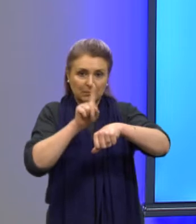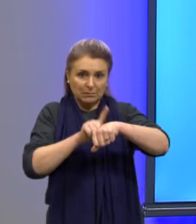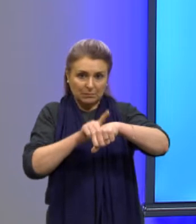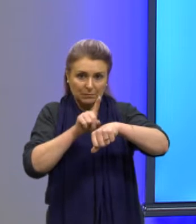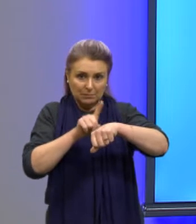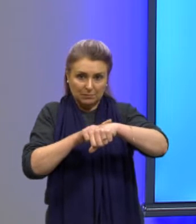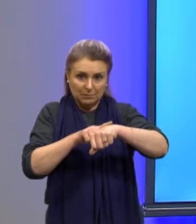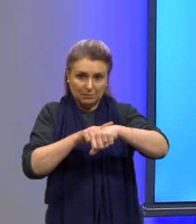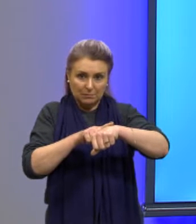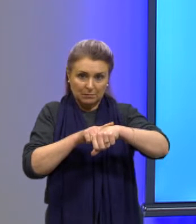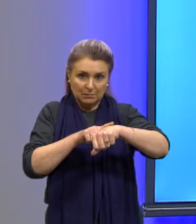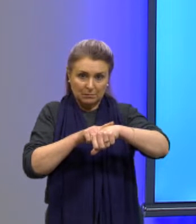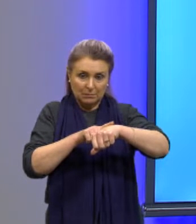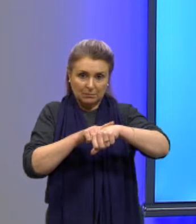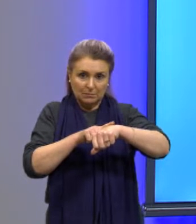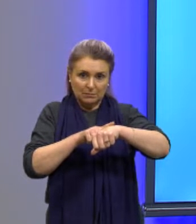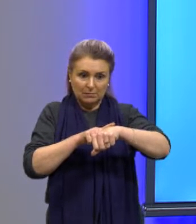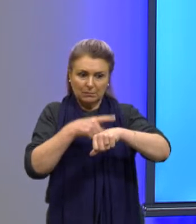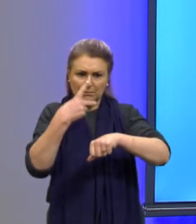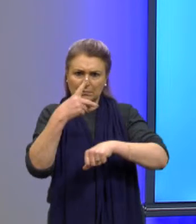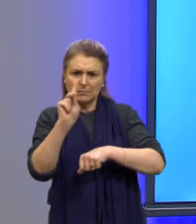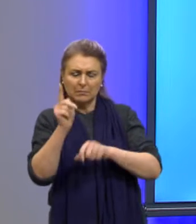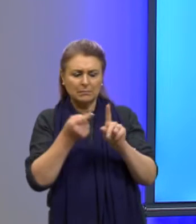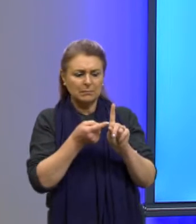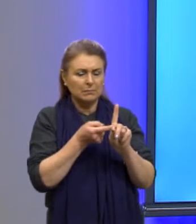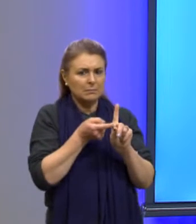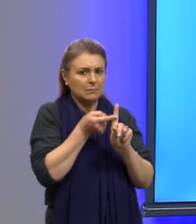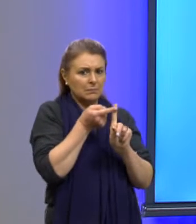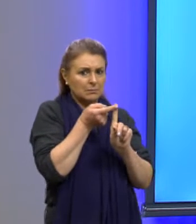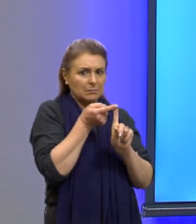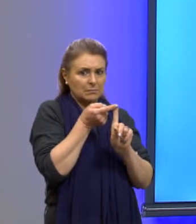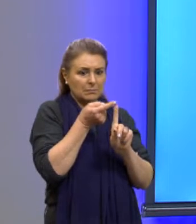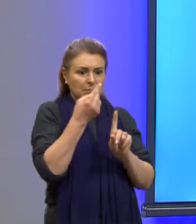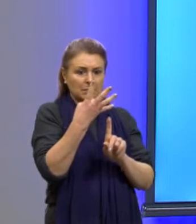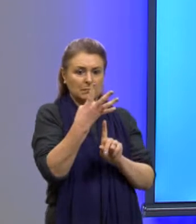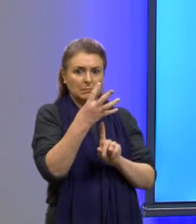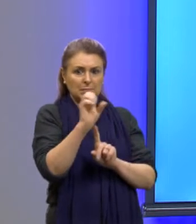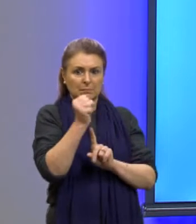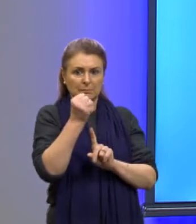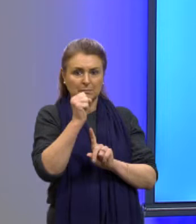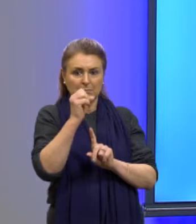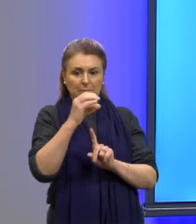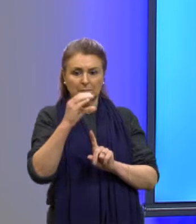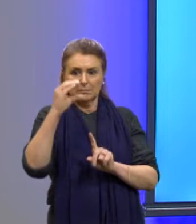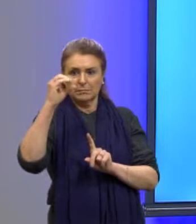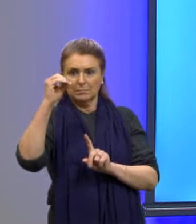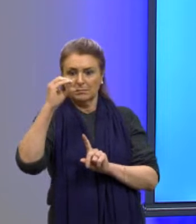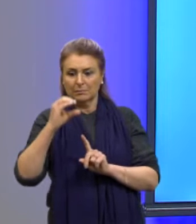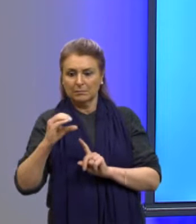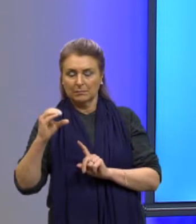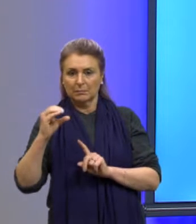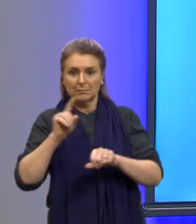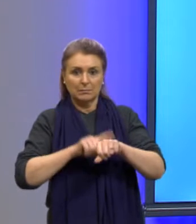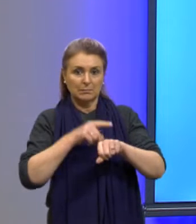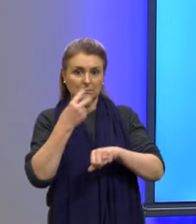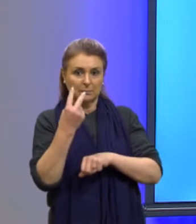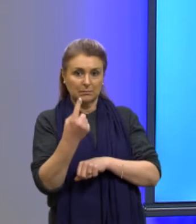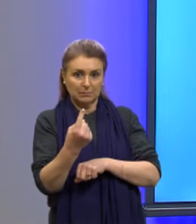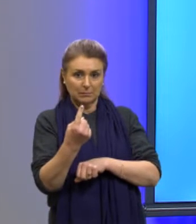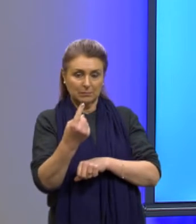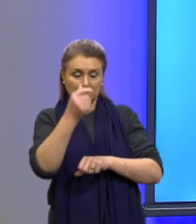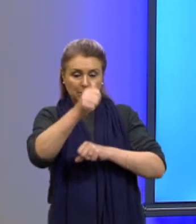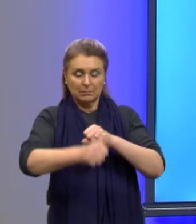Então, eu tenho lá que para uma temperatura de 48 graus Celsius no tempo 1, eu vou